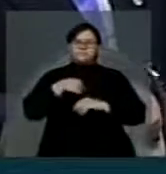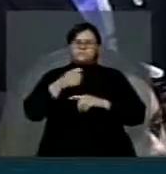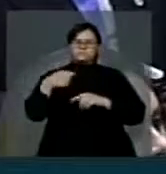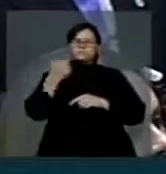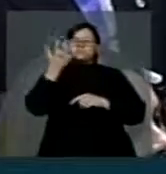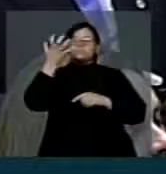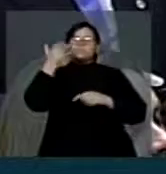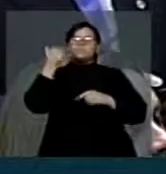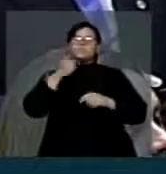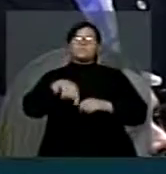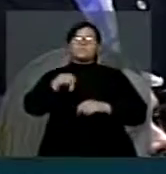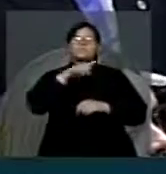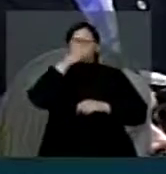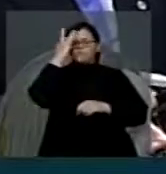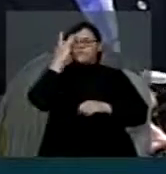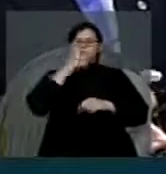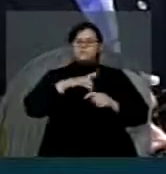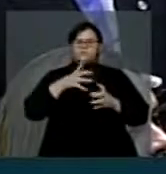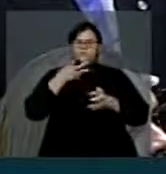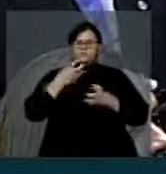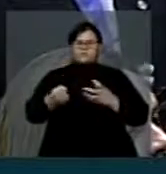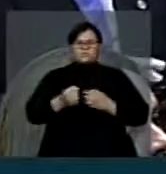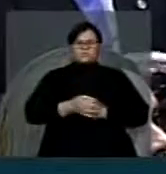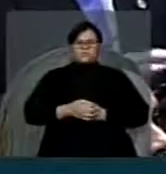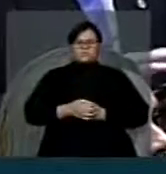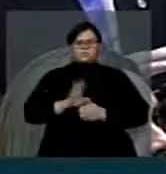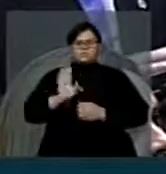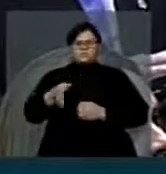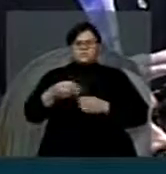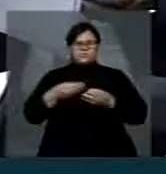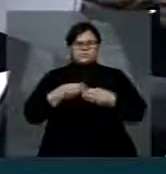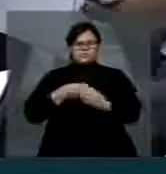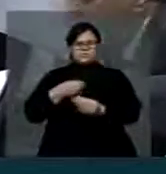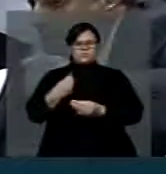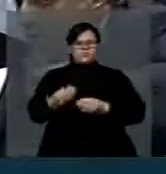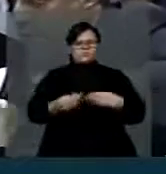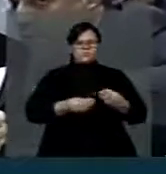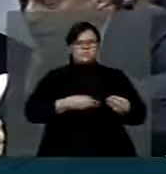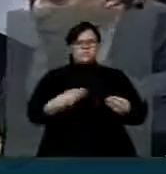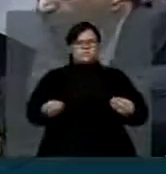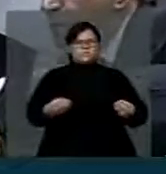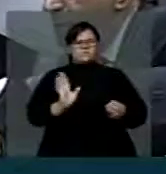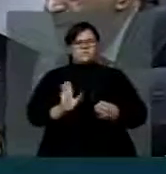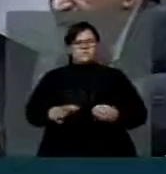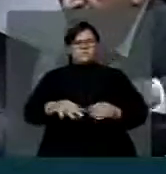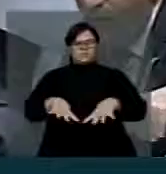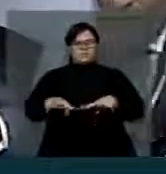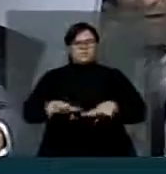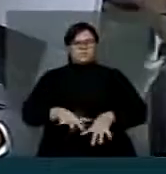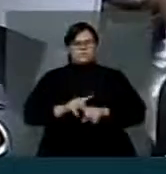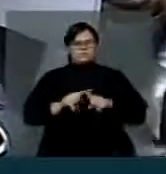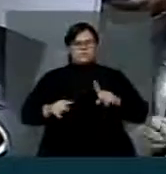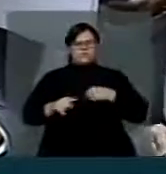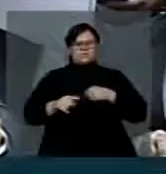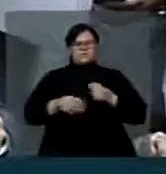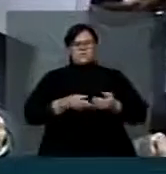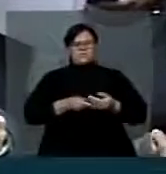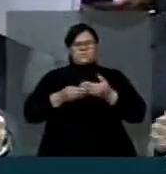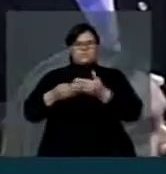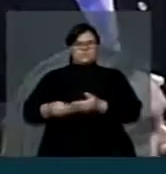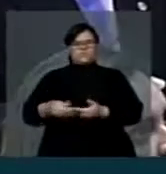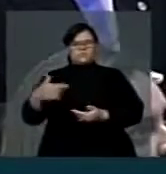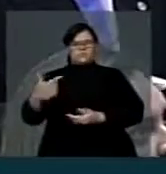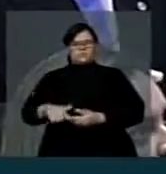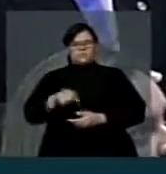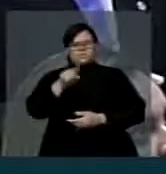da reforma eleitoral. Foi distribuído cópia para o plenário, mas vou mandar uma cópia para a vossa excelência